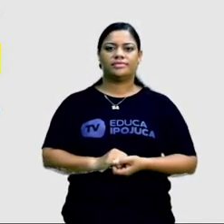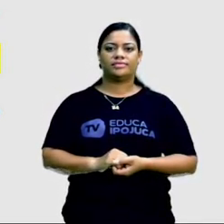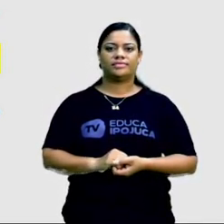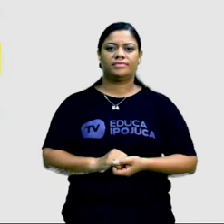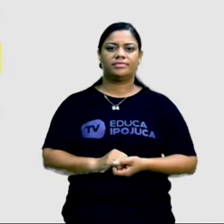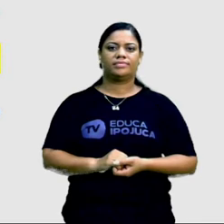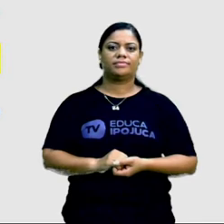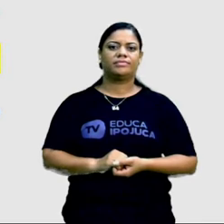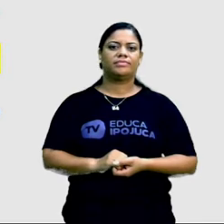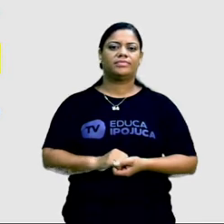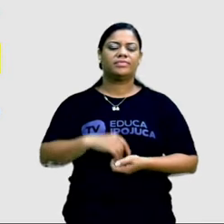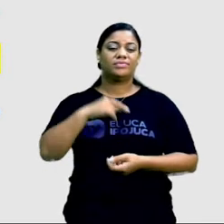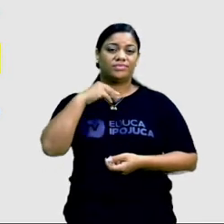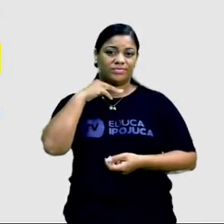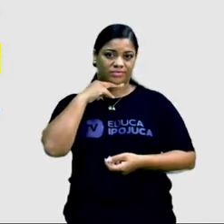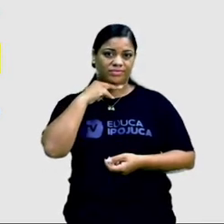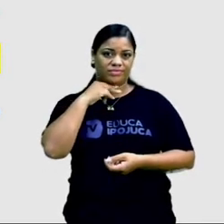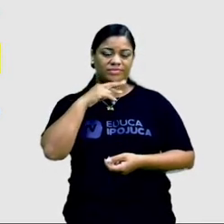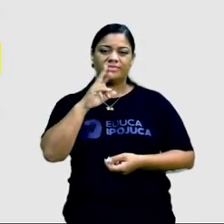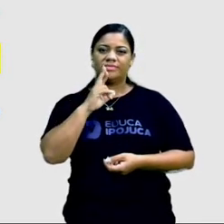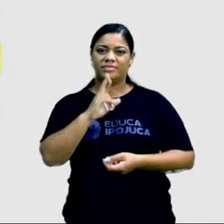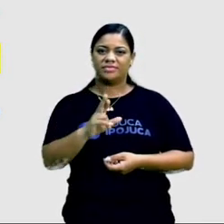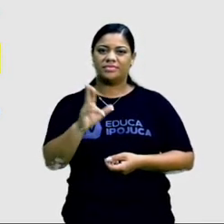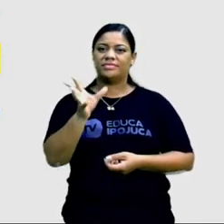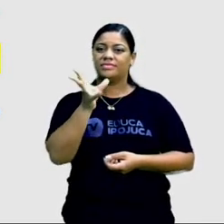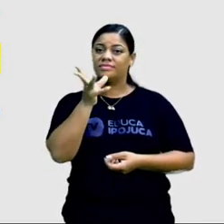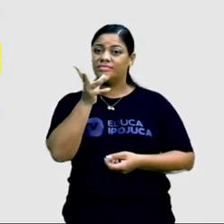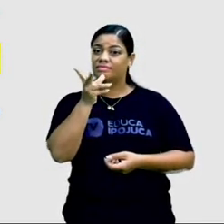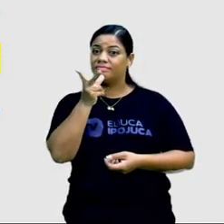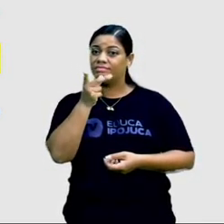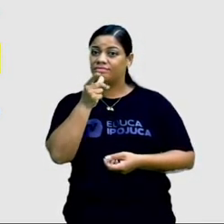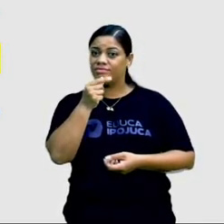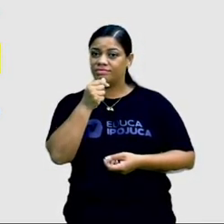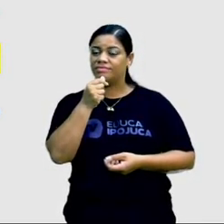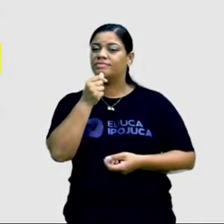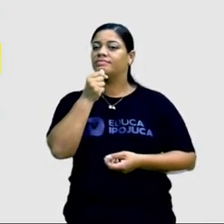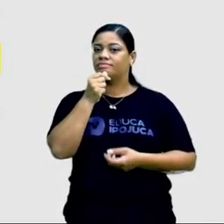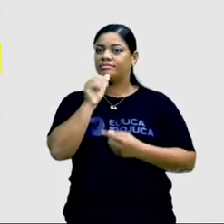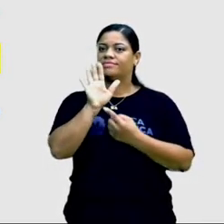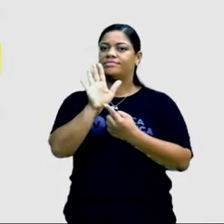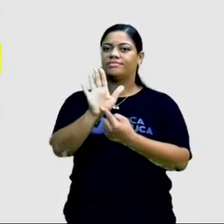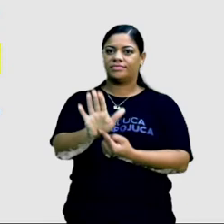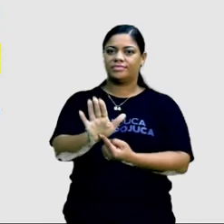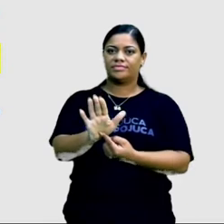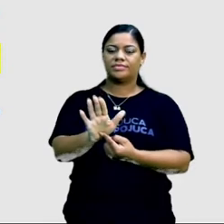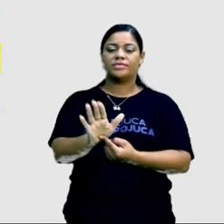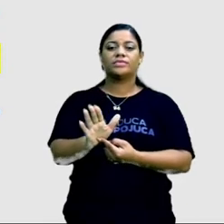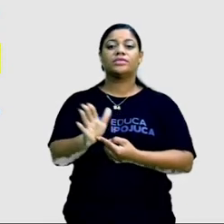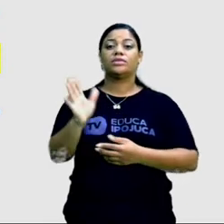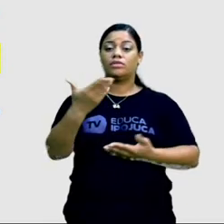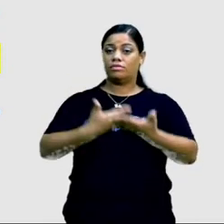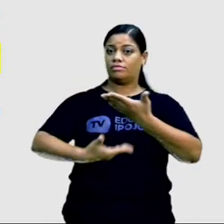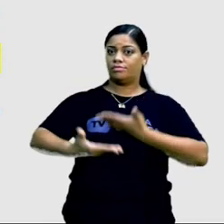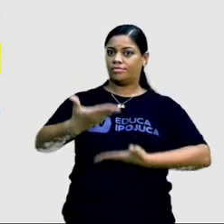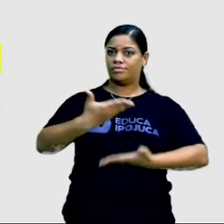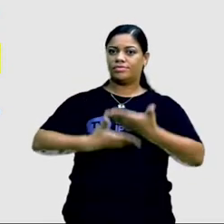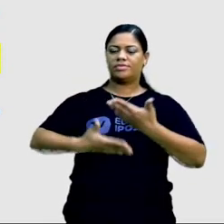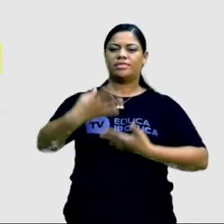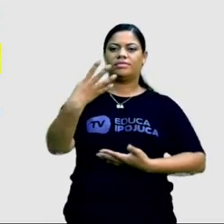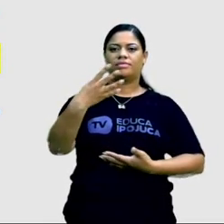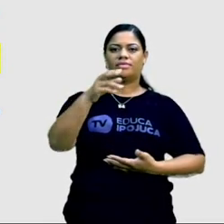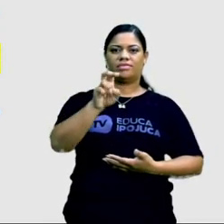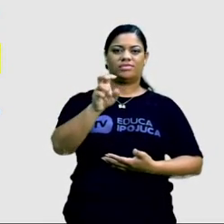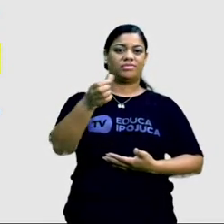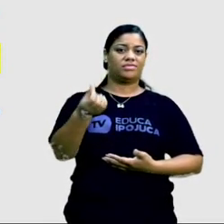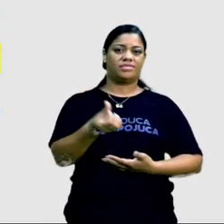apesar de os piores resultados demorarem a aparecer. O autocuidado fica em quarto, quinto,